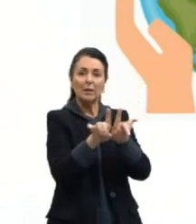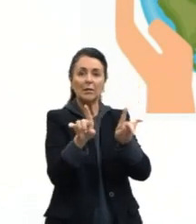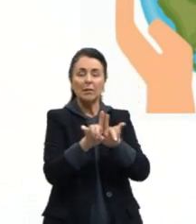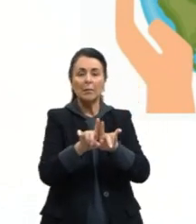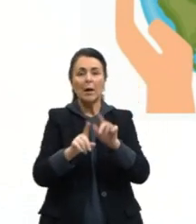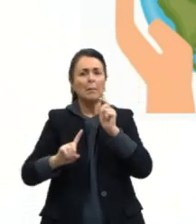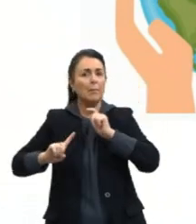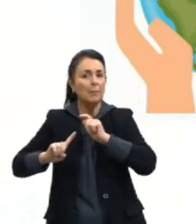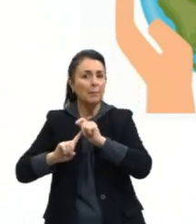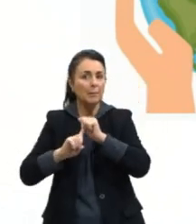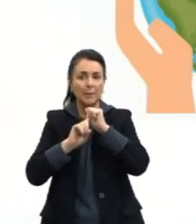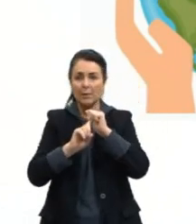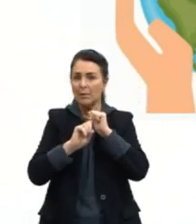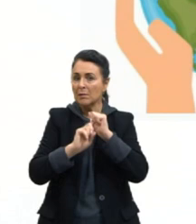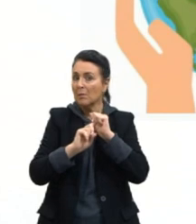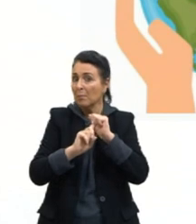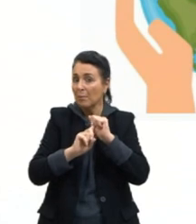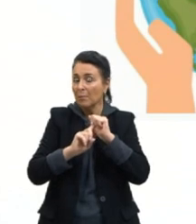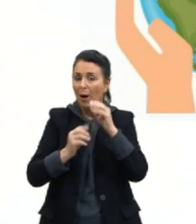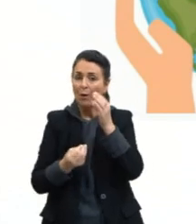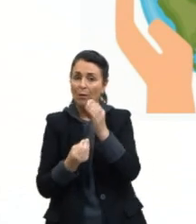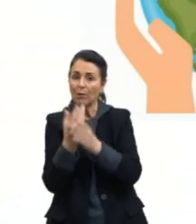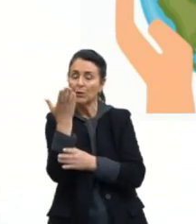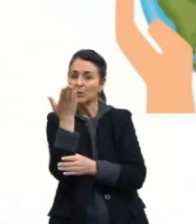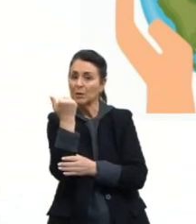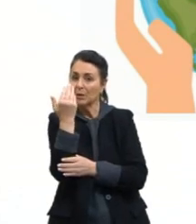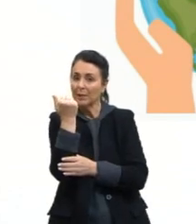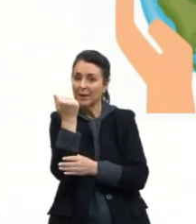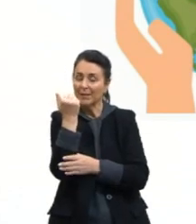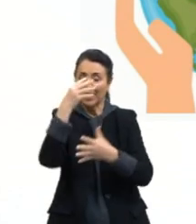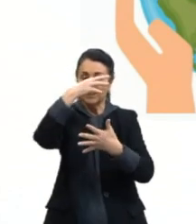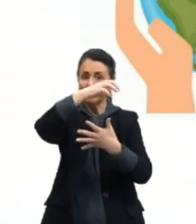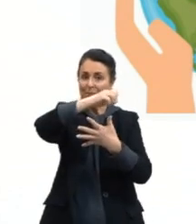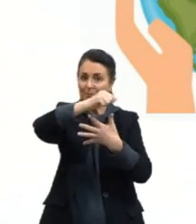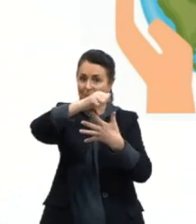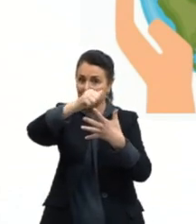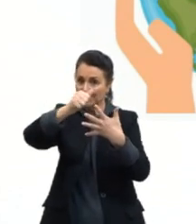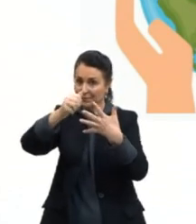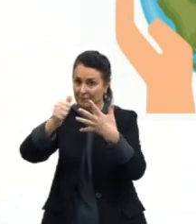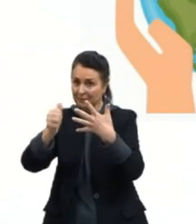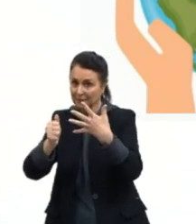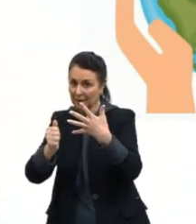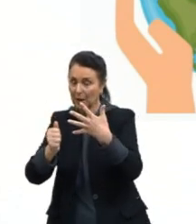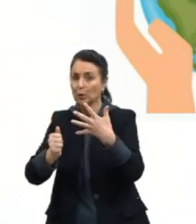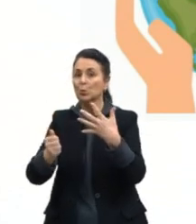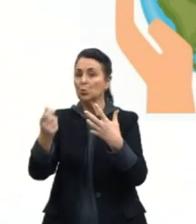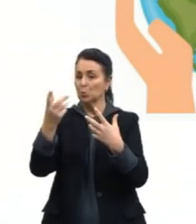alimento de toda a cadeia alimentar, de todos os seres vivos, né? E não é pouco.